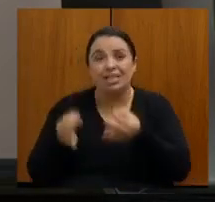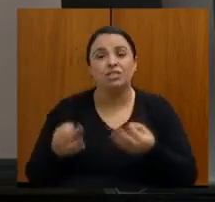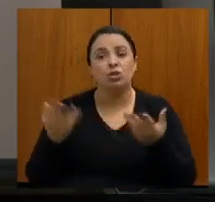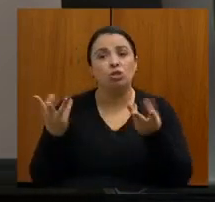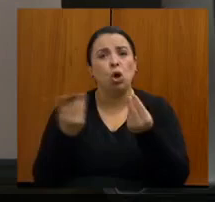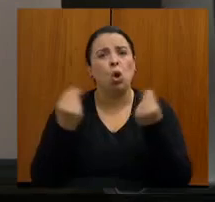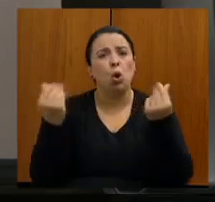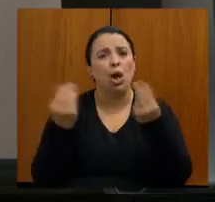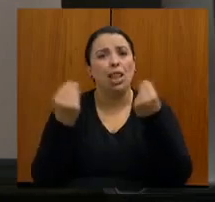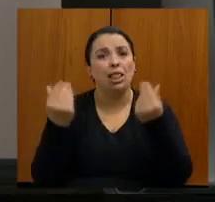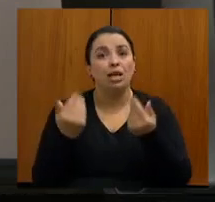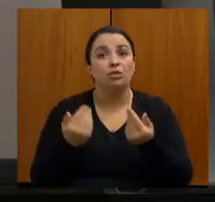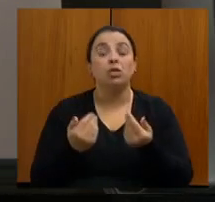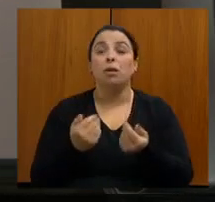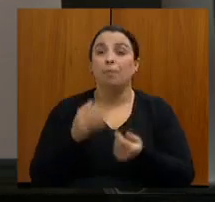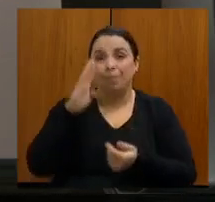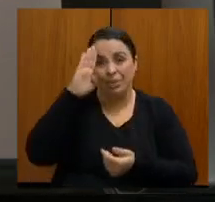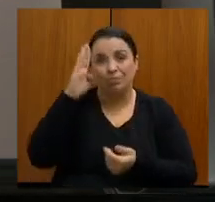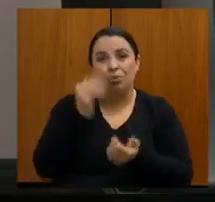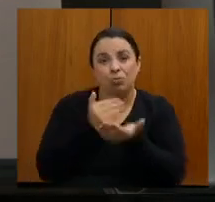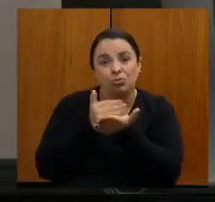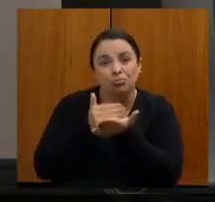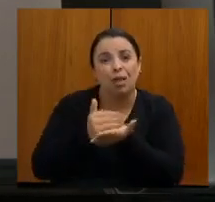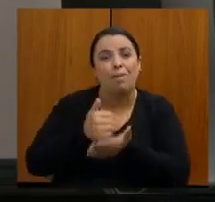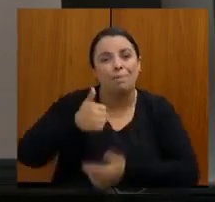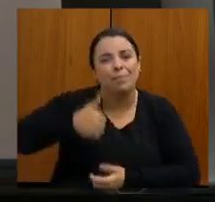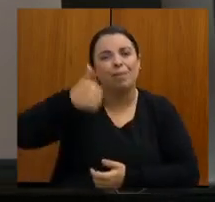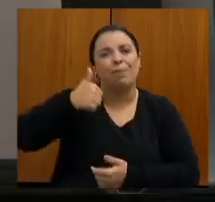principalmente na atenção primária. Muito obrigada.